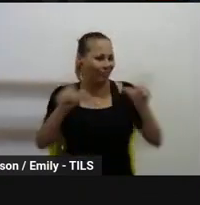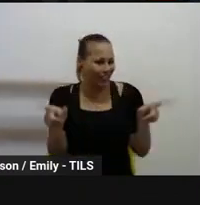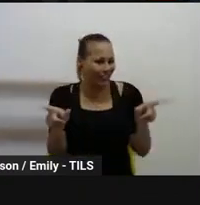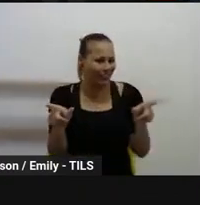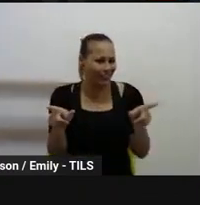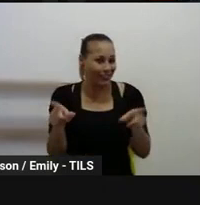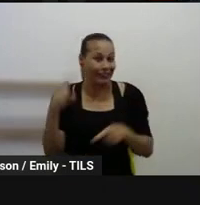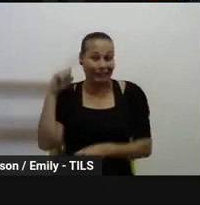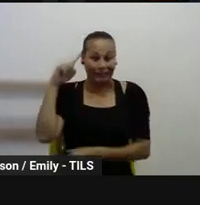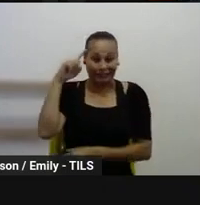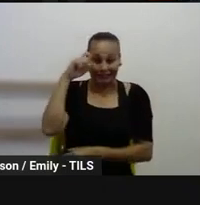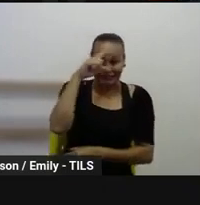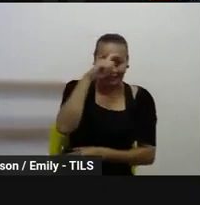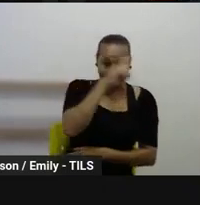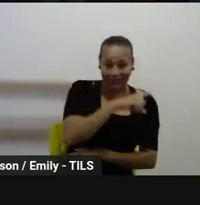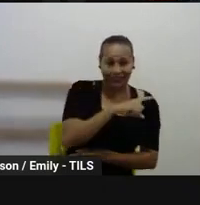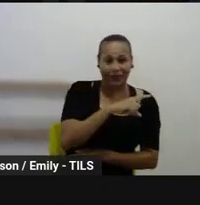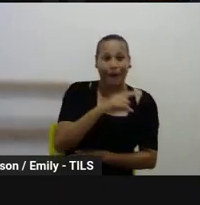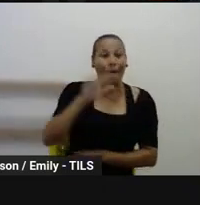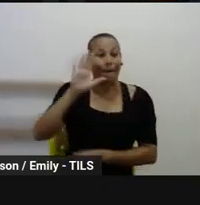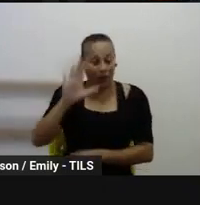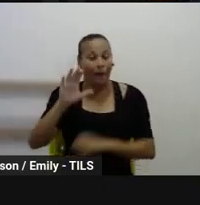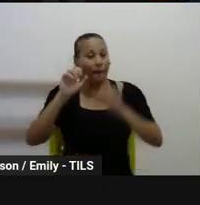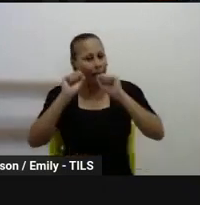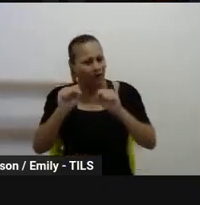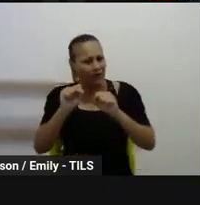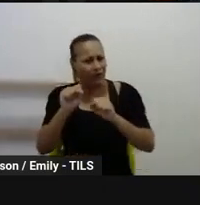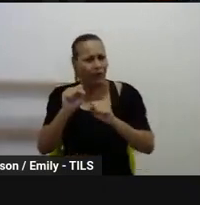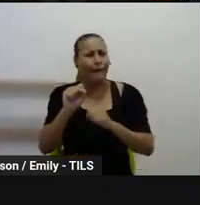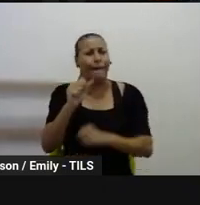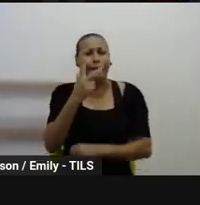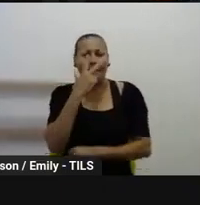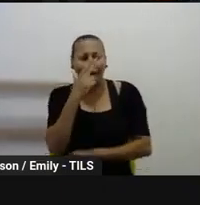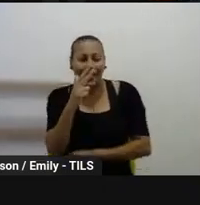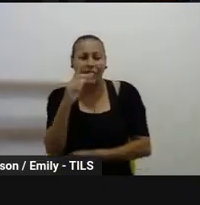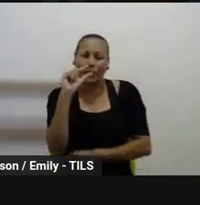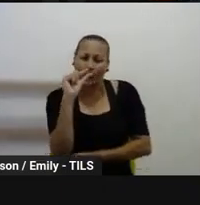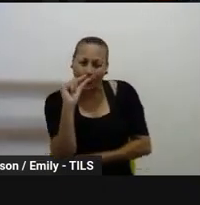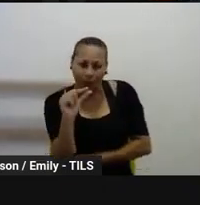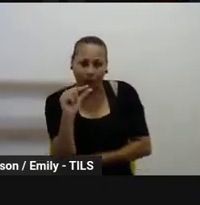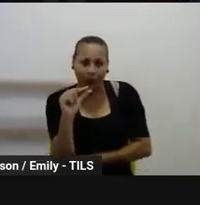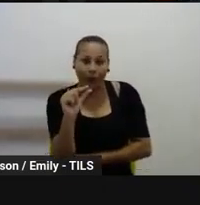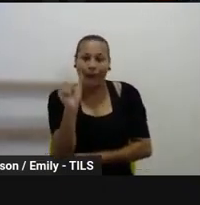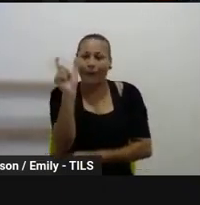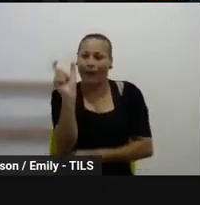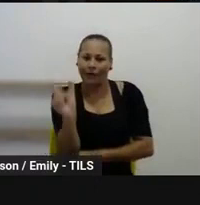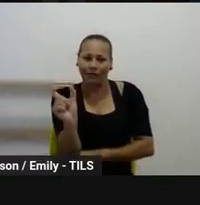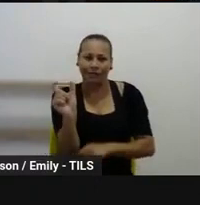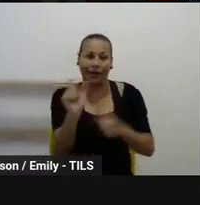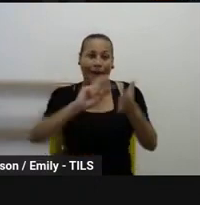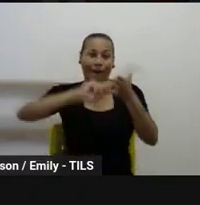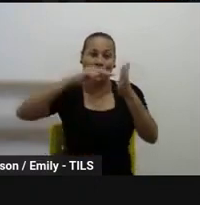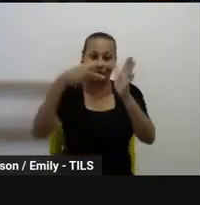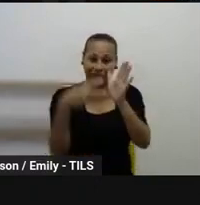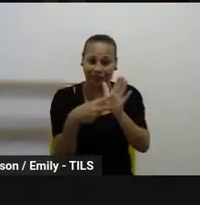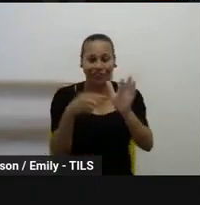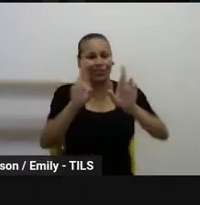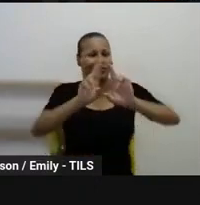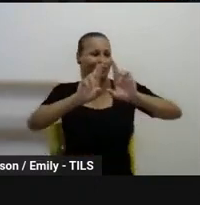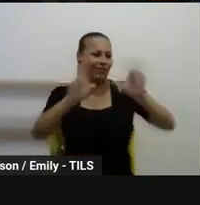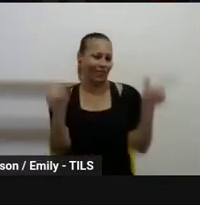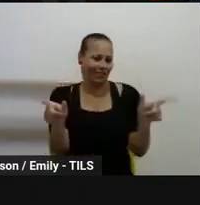ou, às vezes, é próxima, mas, às vezes, não. Então, isso depende também do local onde esse estudante está vindo.